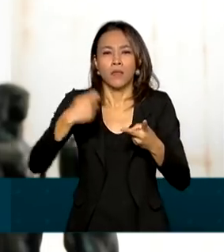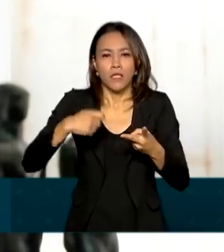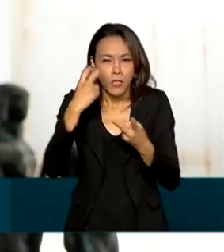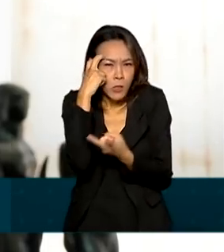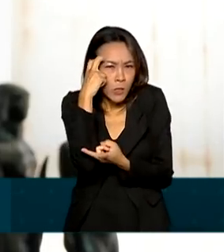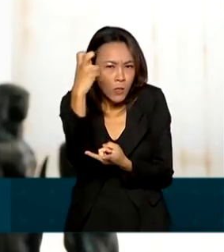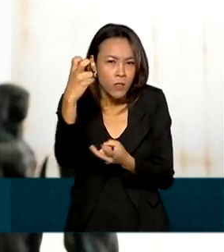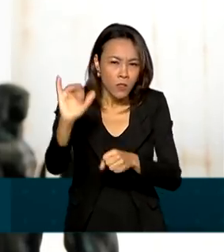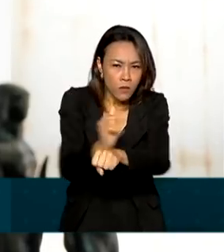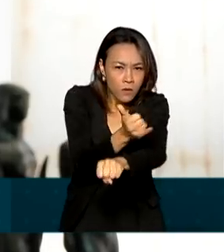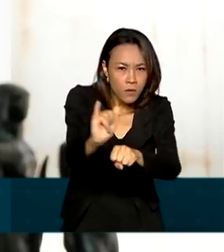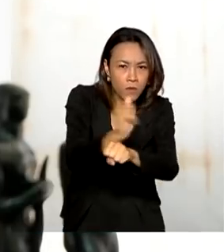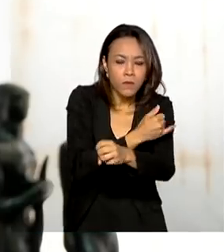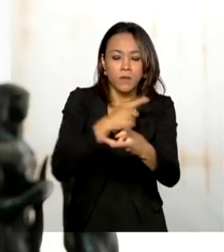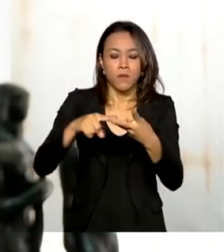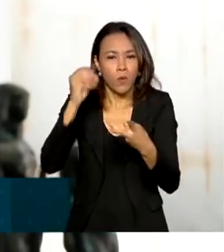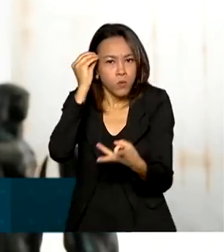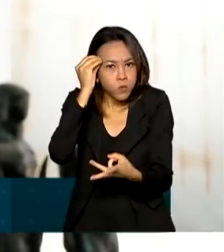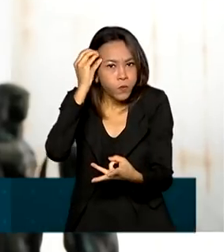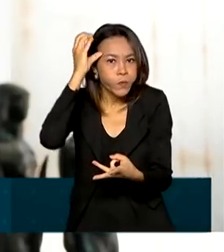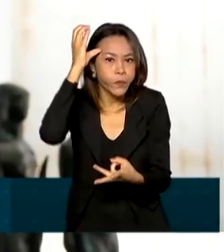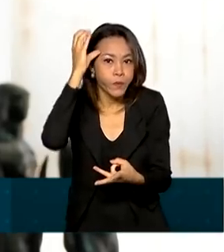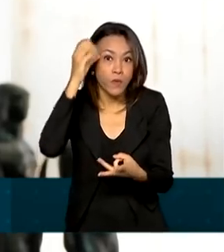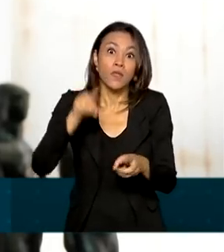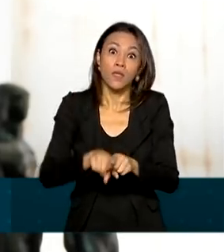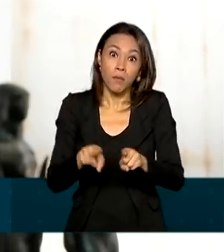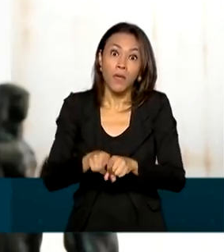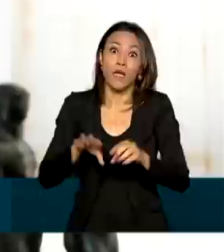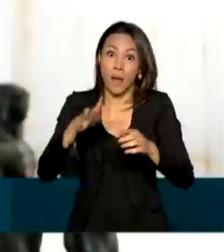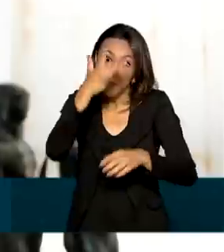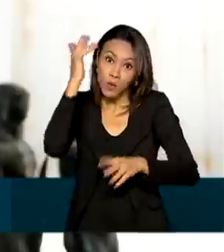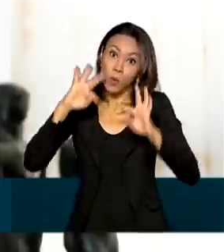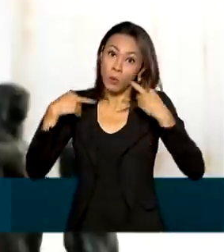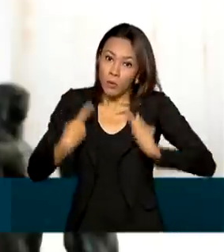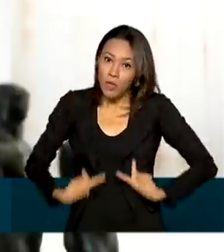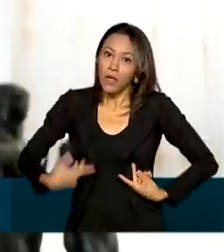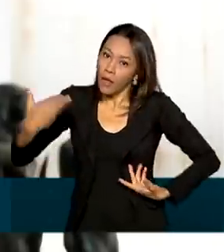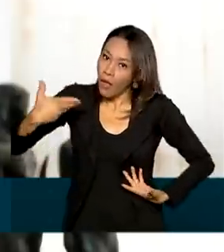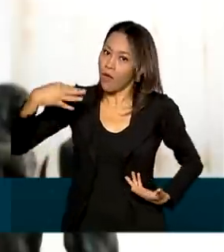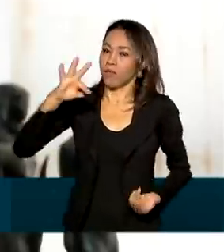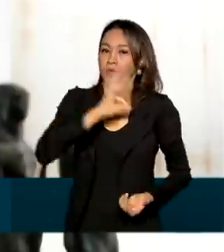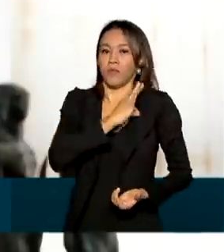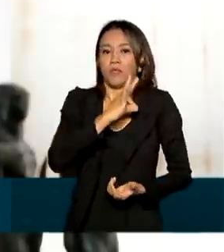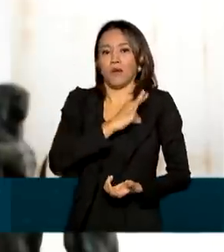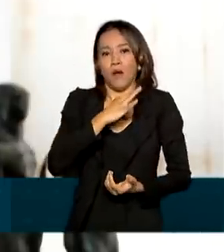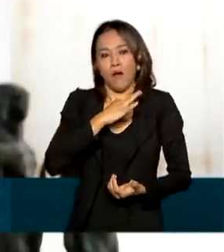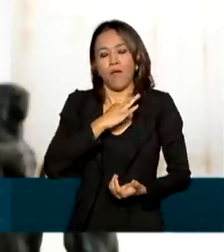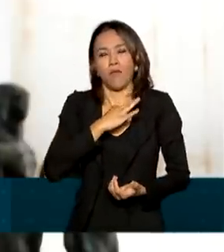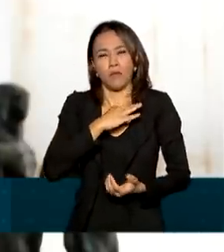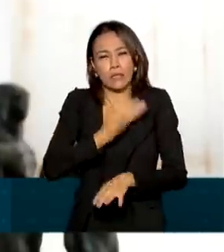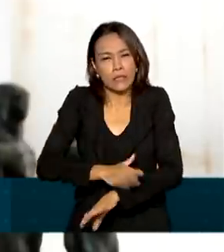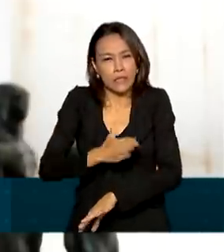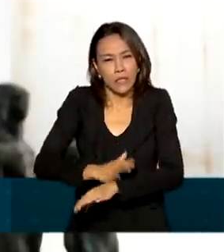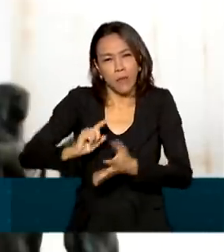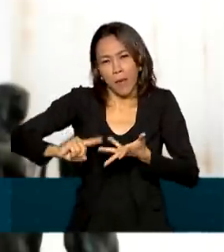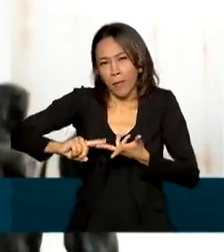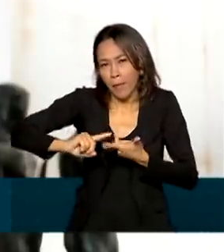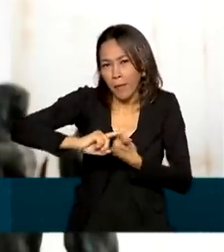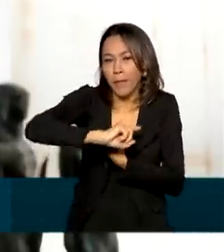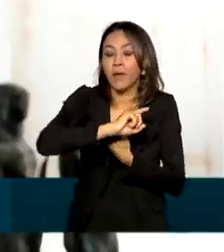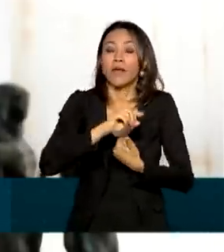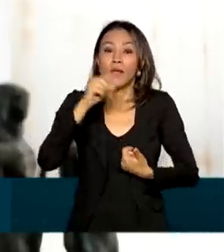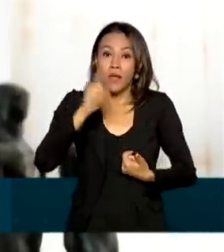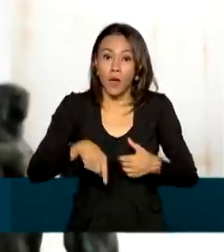conhecimento, investimento no ser humano, que é o policial, ou seja, um sistema único